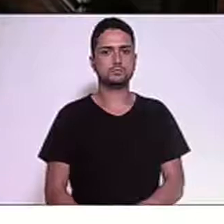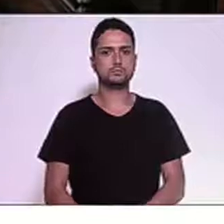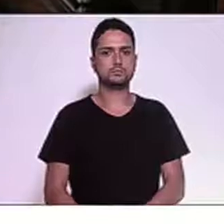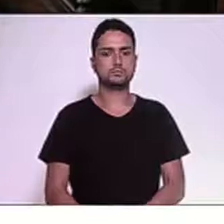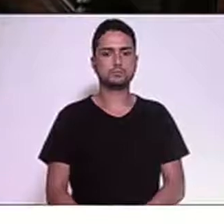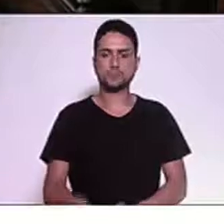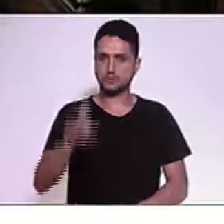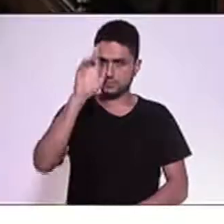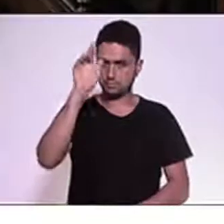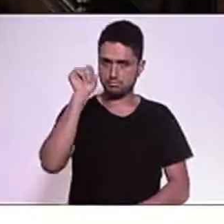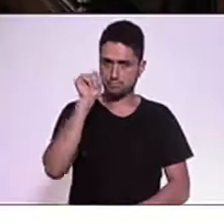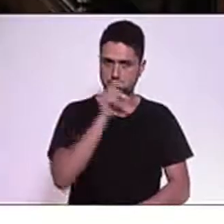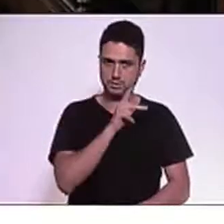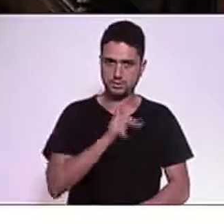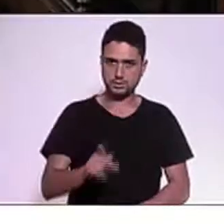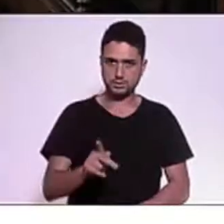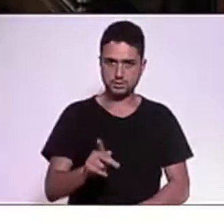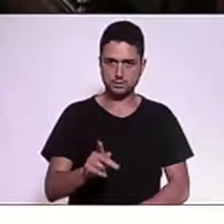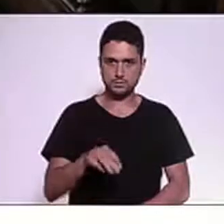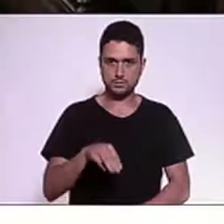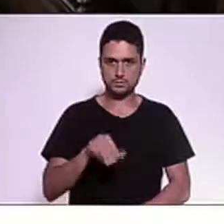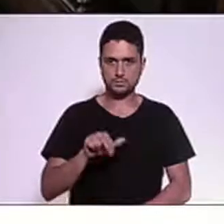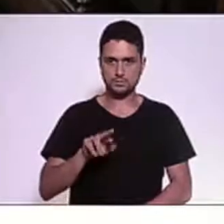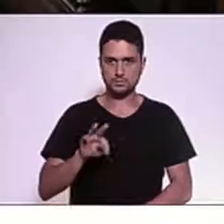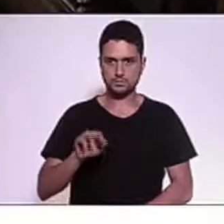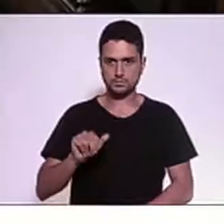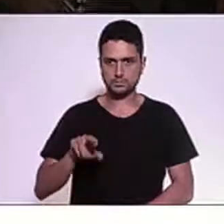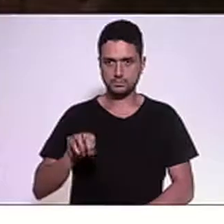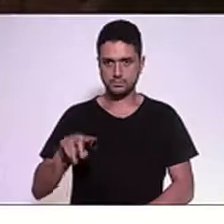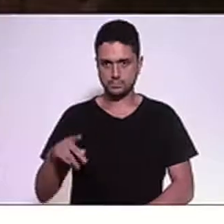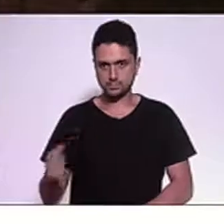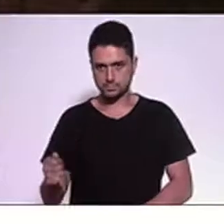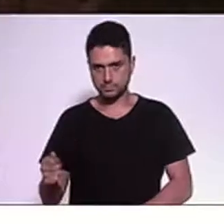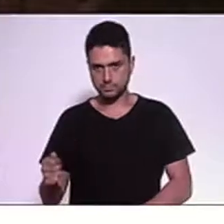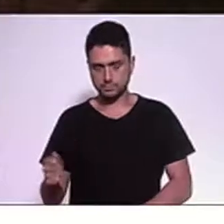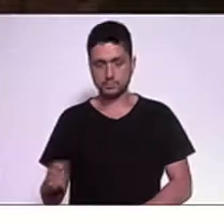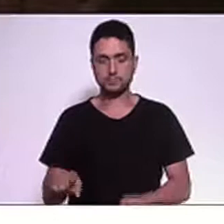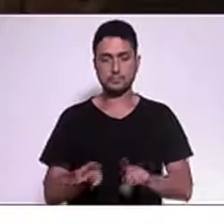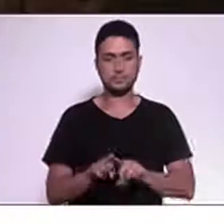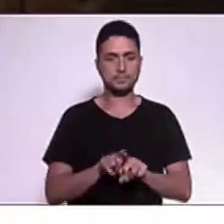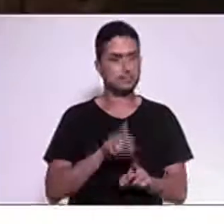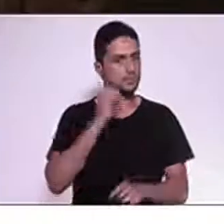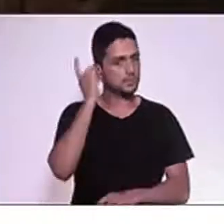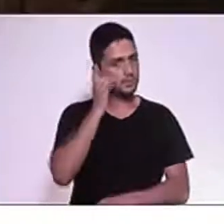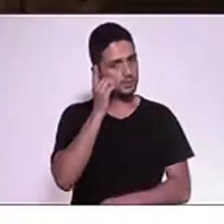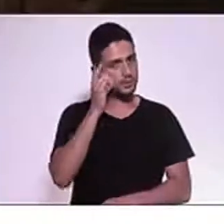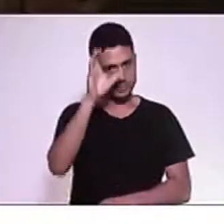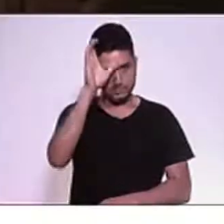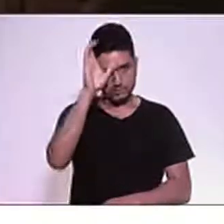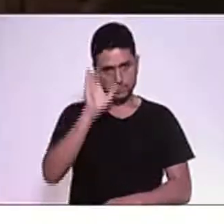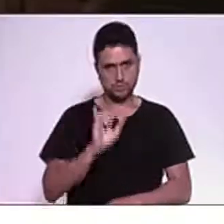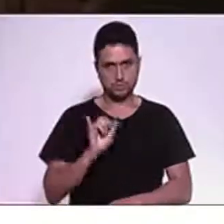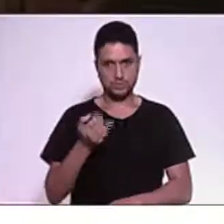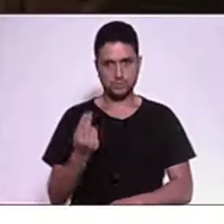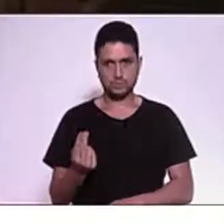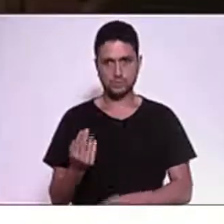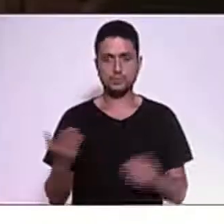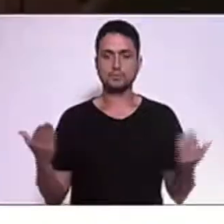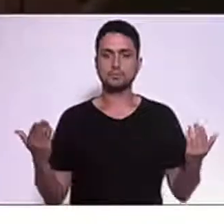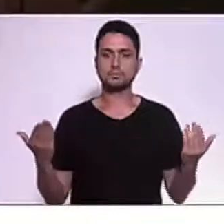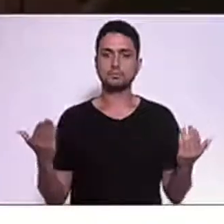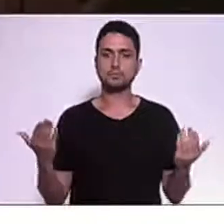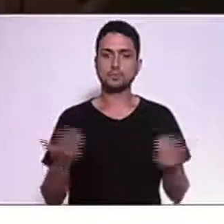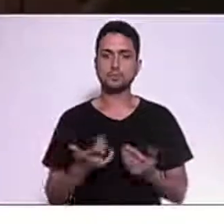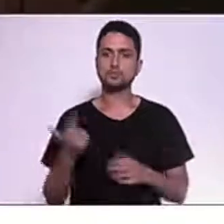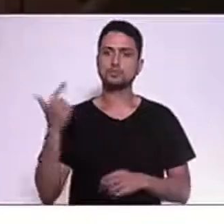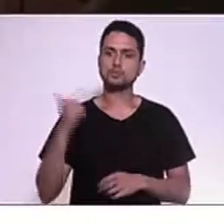Senhora Presidenta, Marta Rocha, Deputada Tia Ju, mais uma vez a gente toma essa tribuna